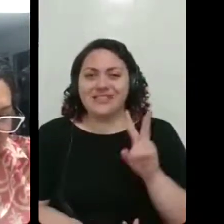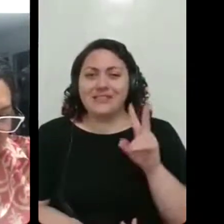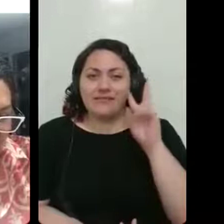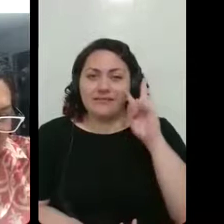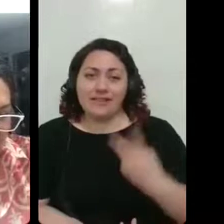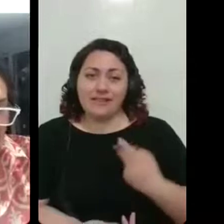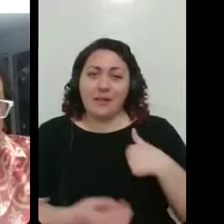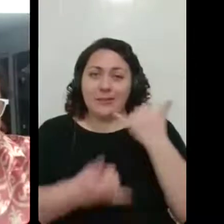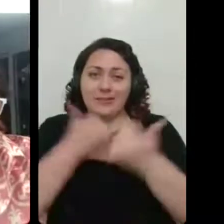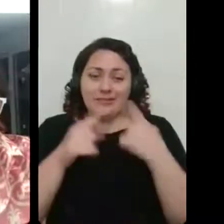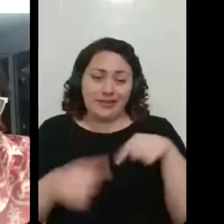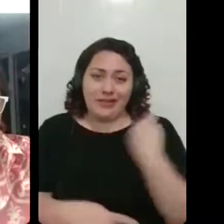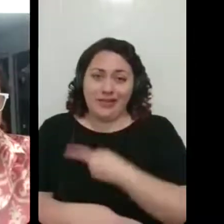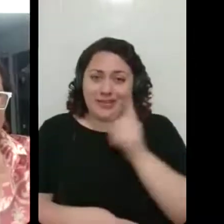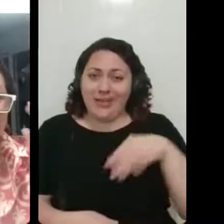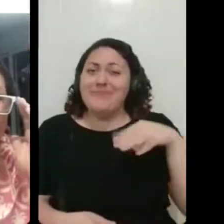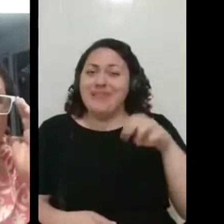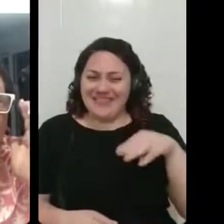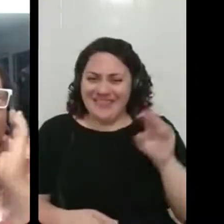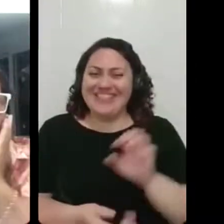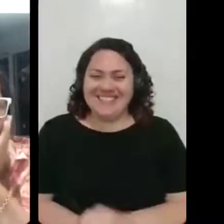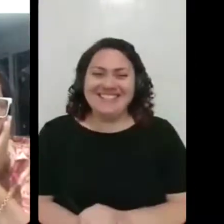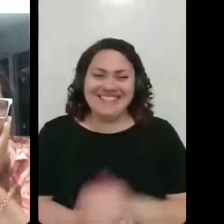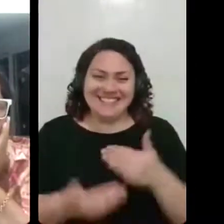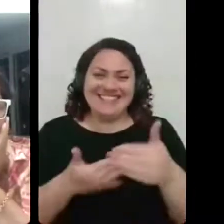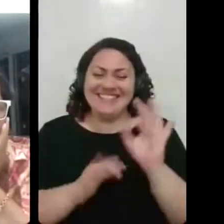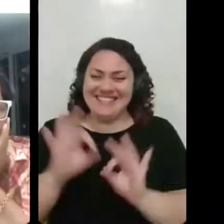meme, né? Então, né? Te prepara, né?